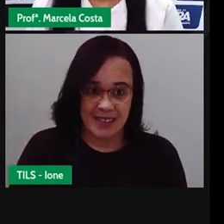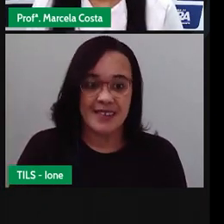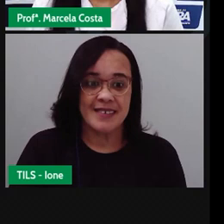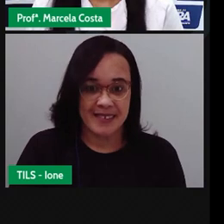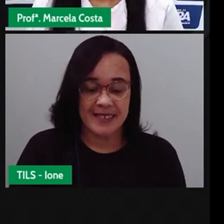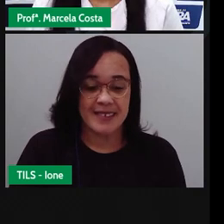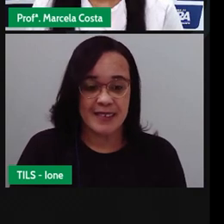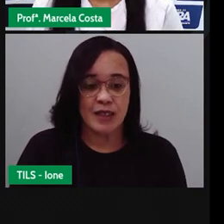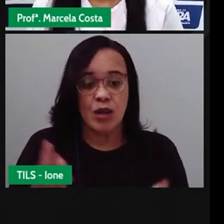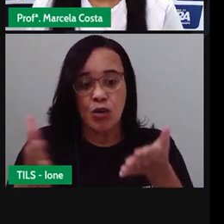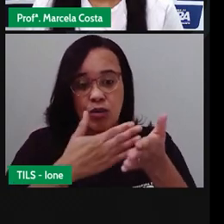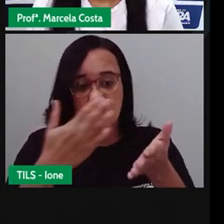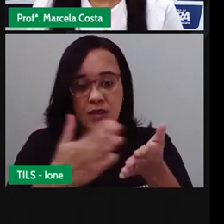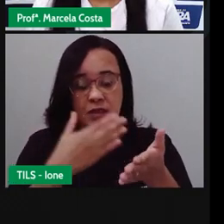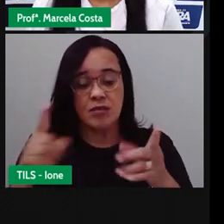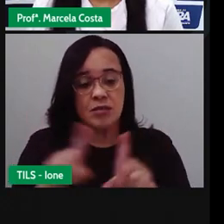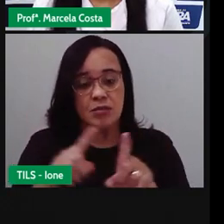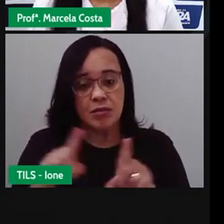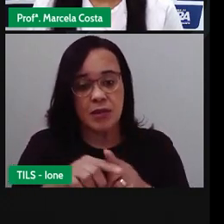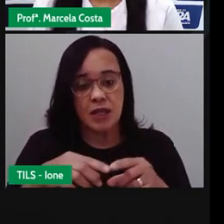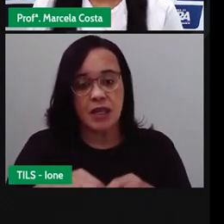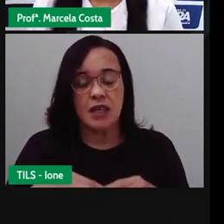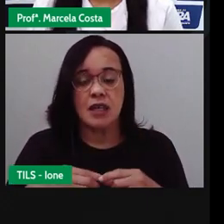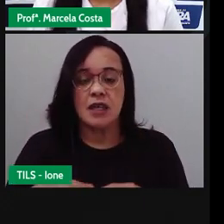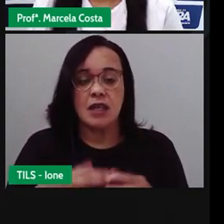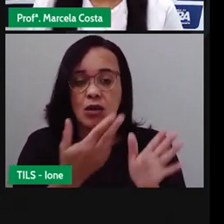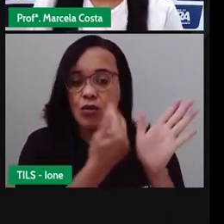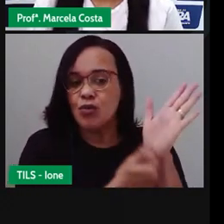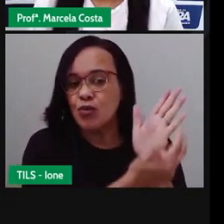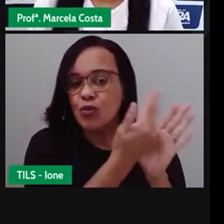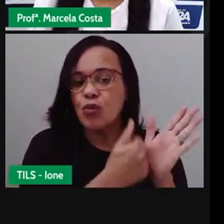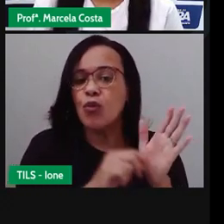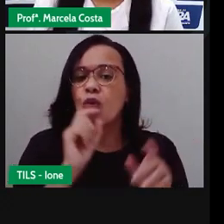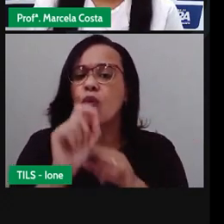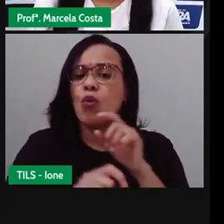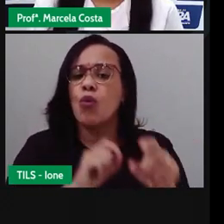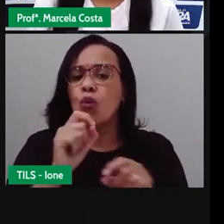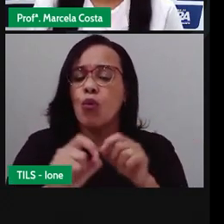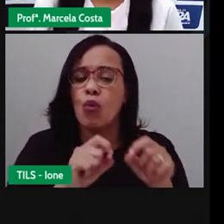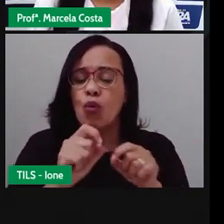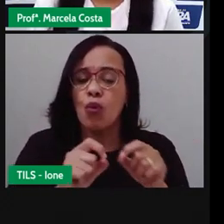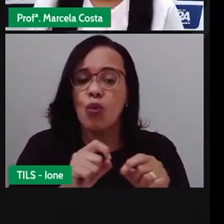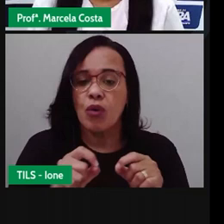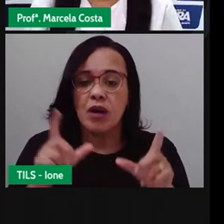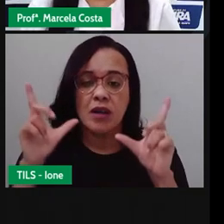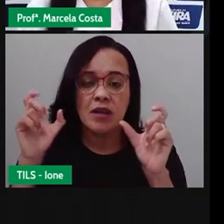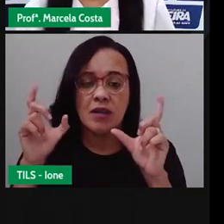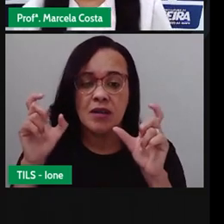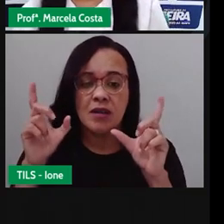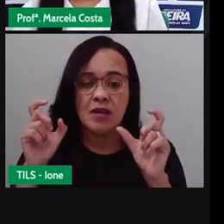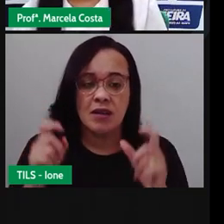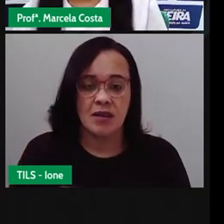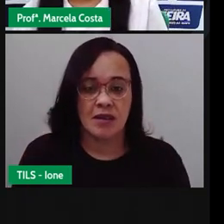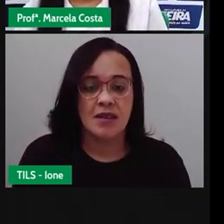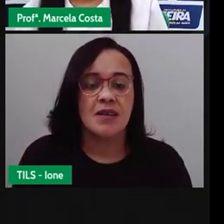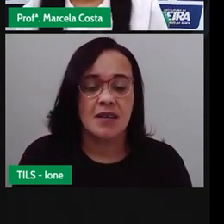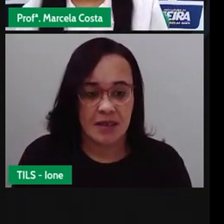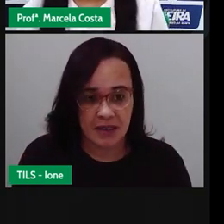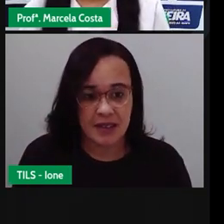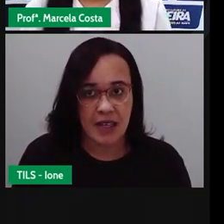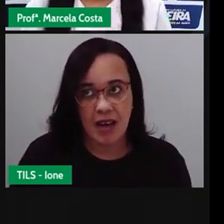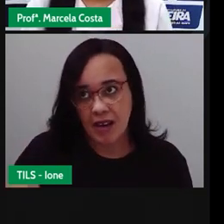a capa, a xilogravura, a ilustração que está ali presente na capa, ela também traz uma